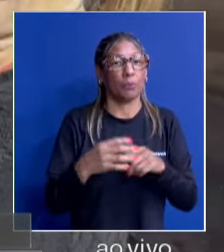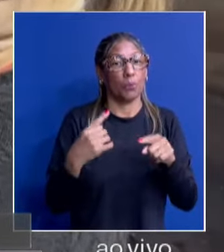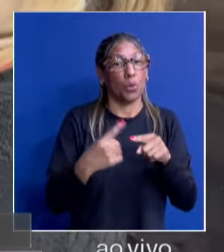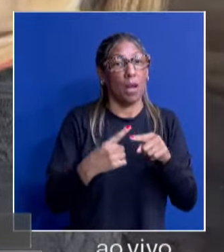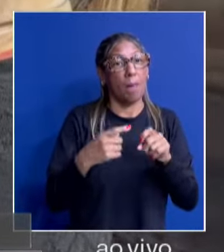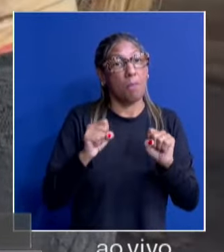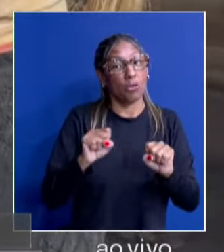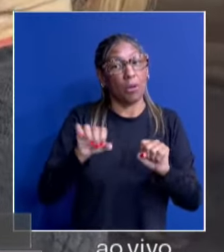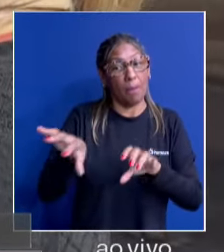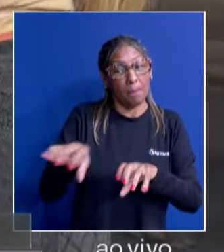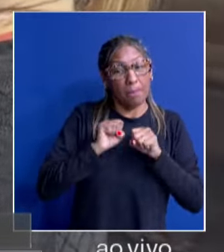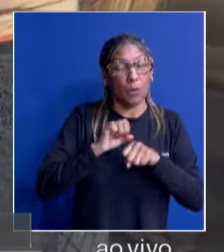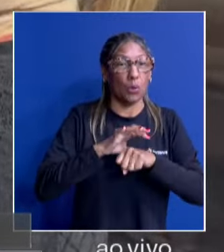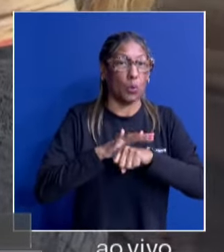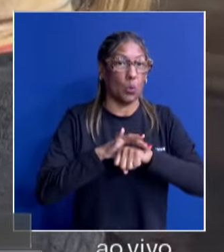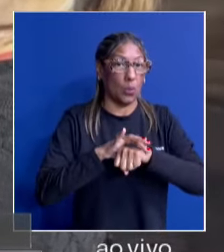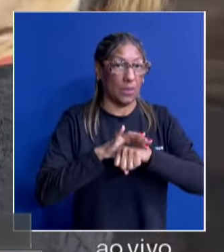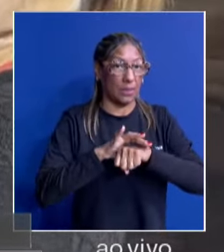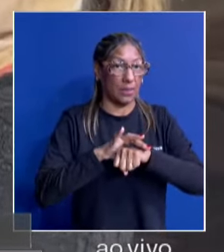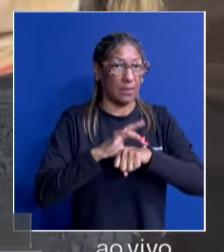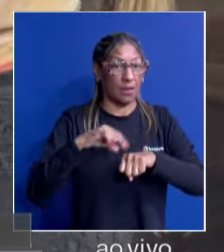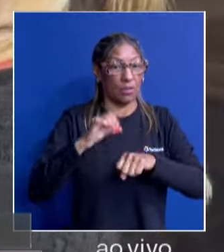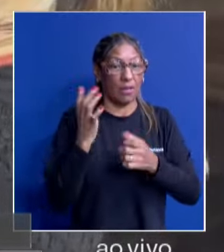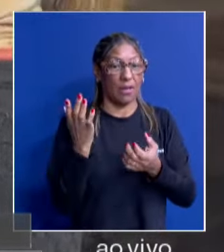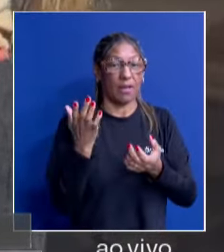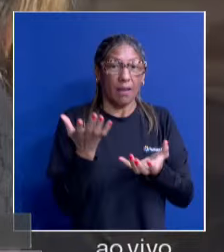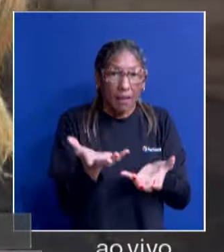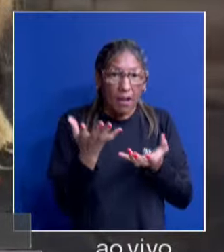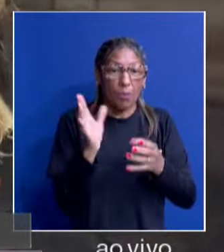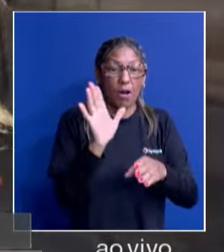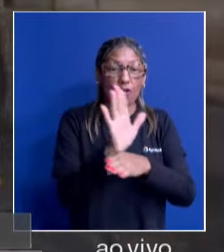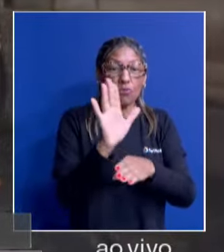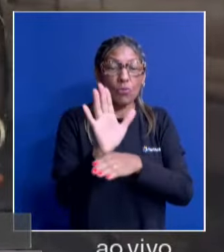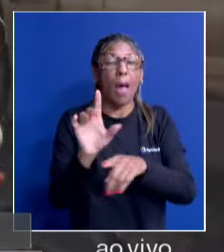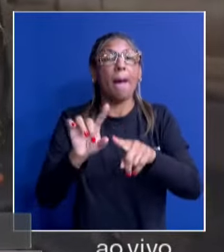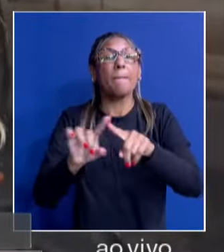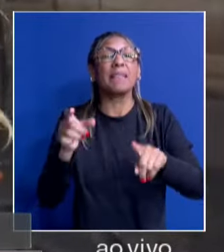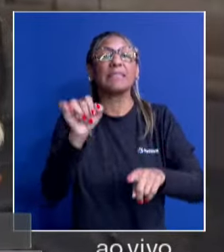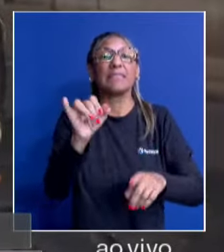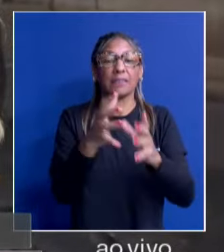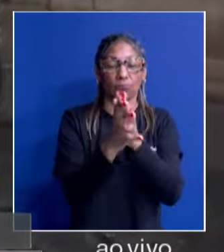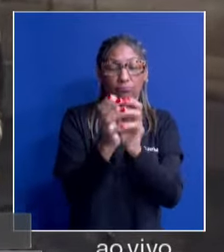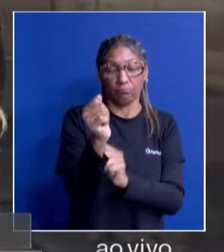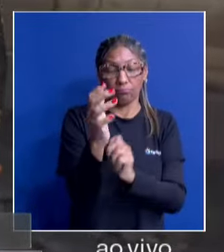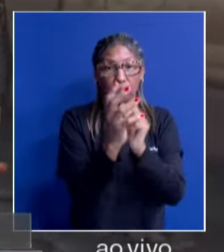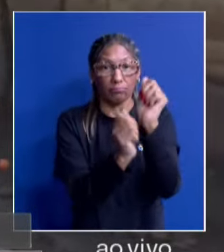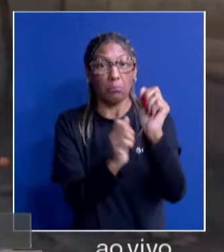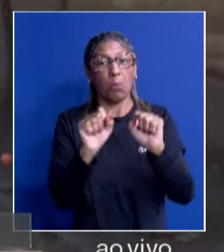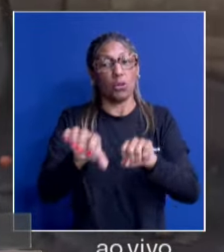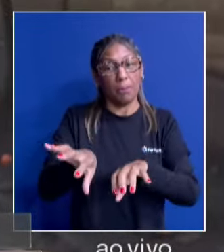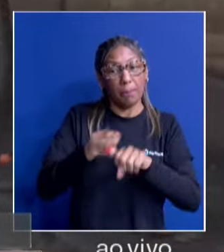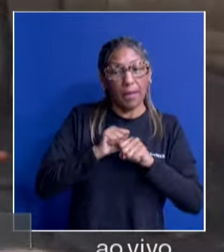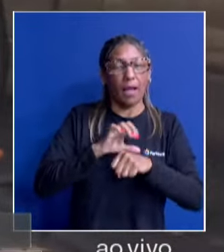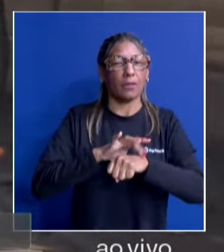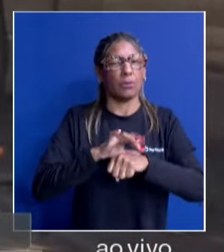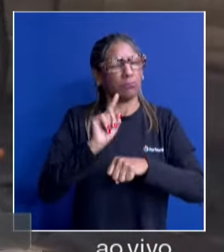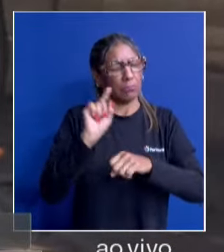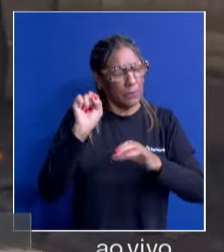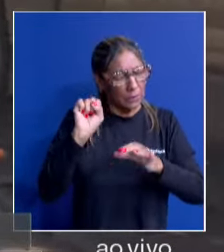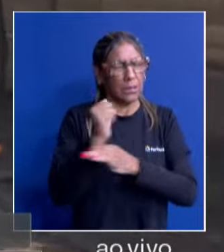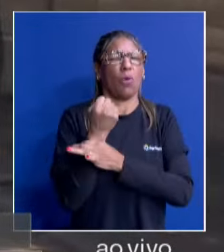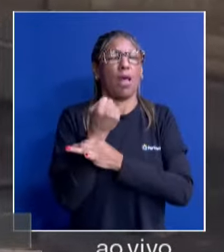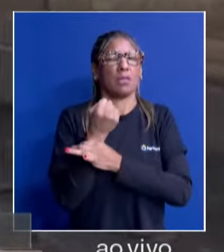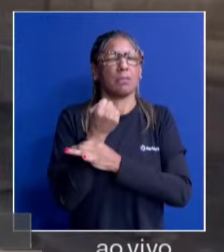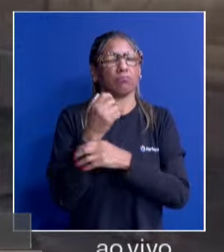algum tipo de doença, né? Eu vim aqui para ajudar e, de repente, eu posso estar, eu estou inseguro no sentido de